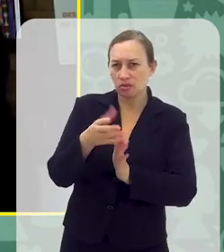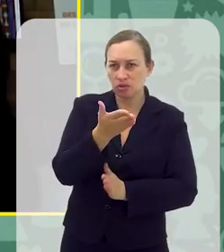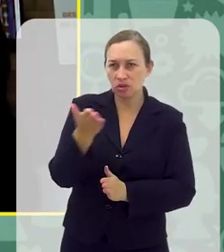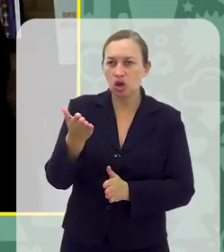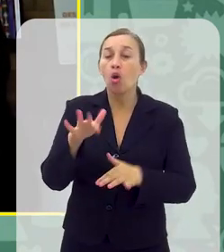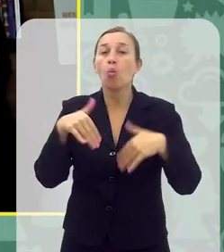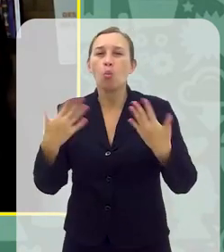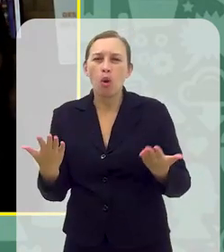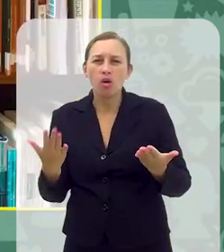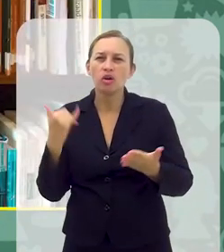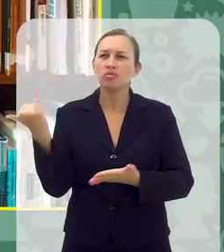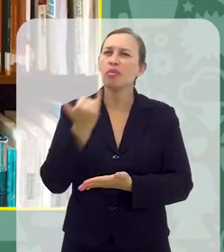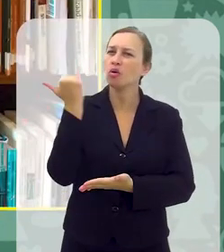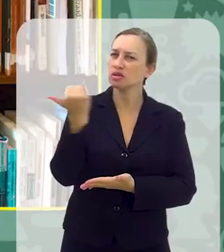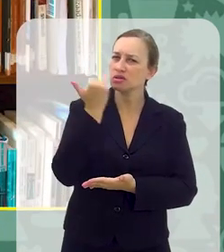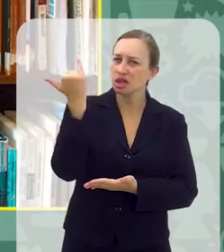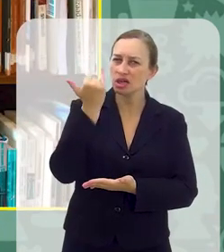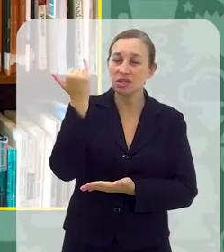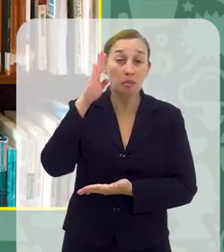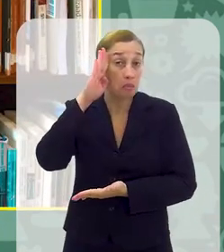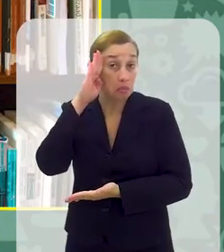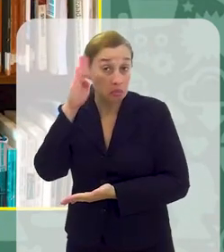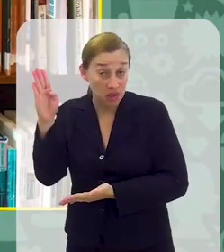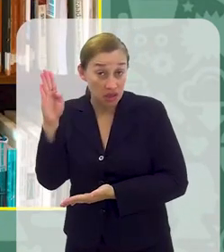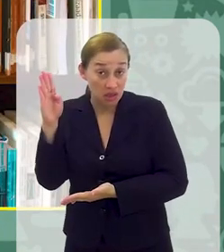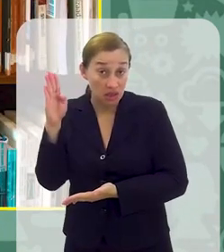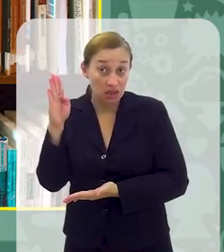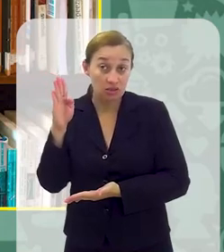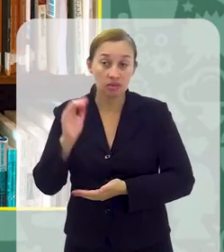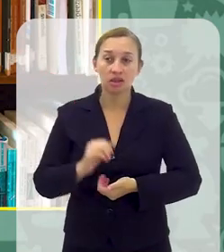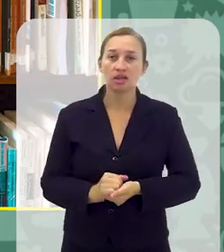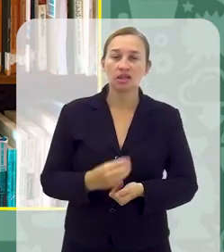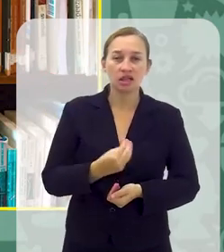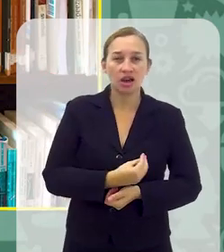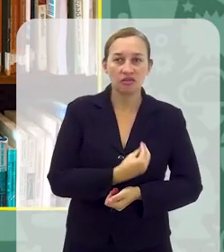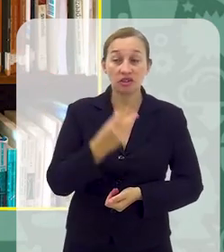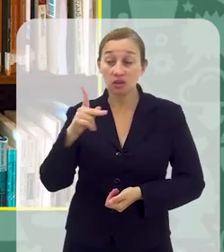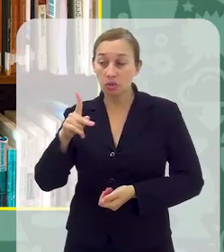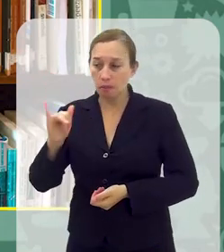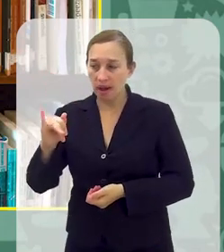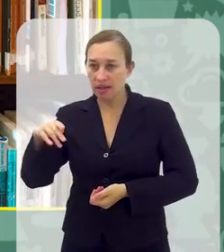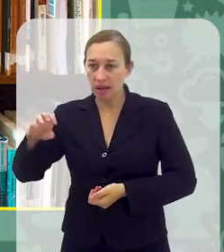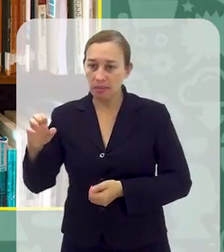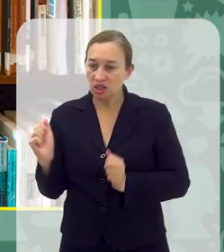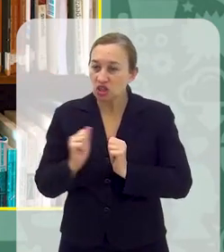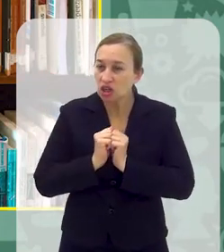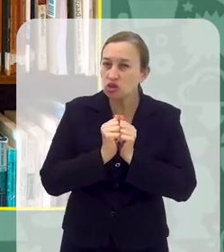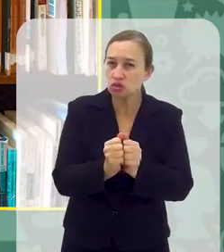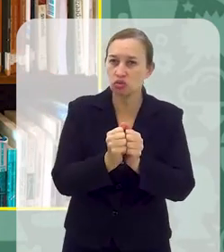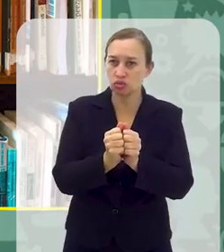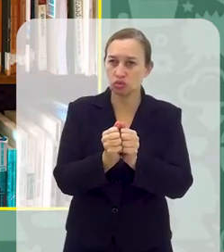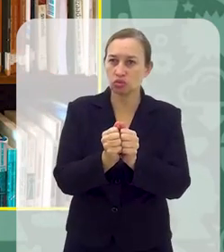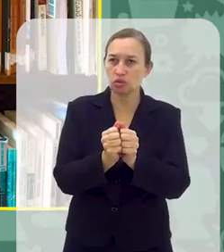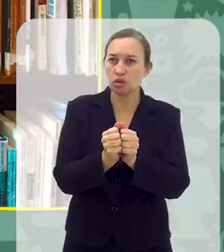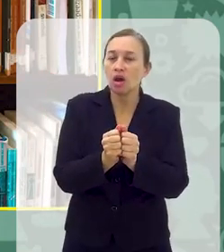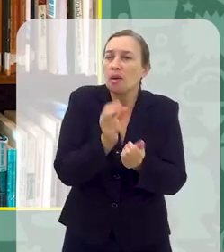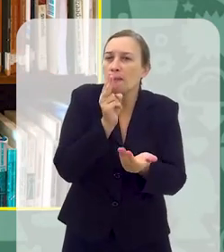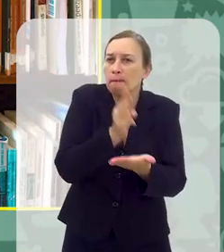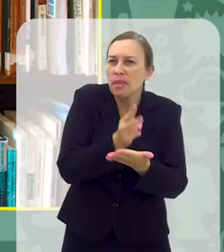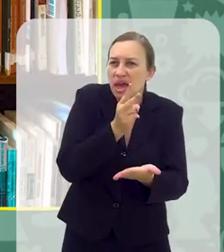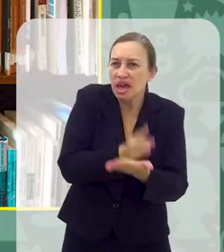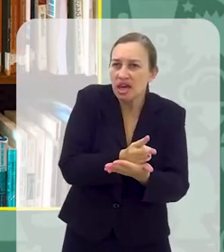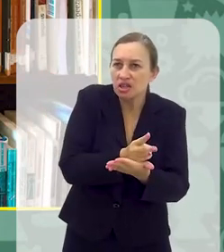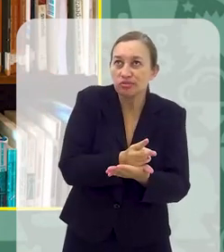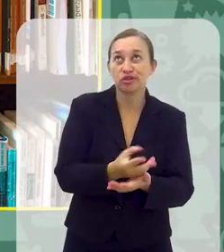pergunta Qual a importância mesmo assim, fundamental Da presença dos pais, dos pais estarem presentes Mesmo